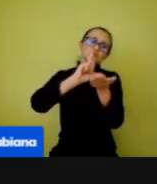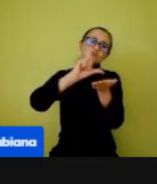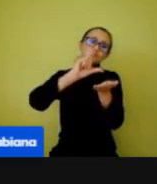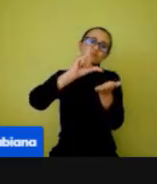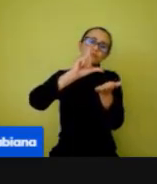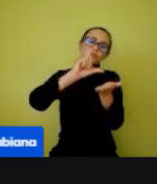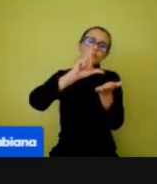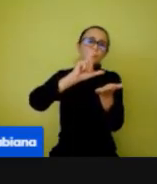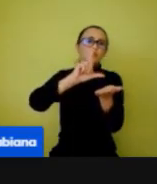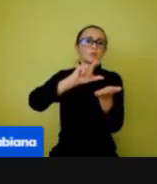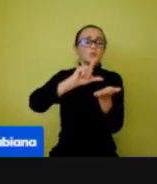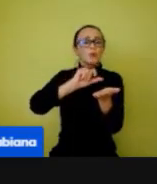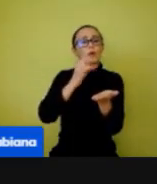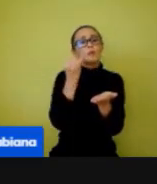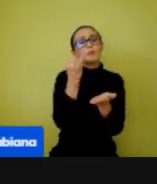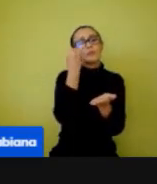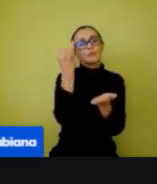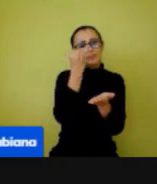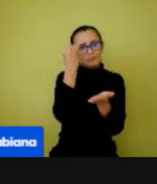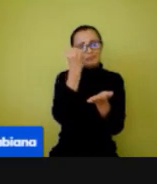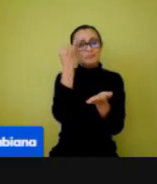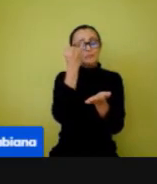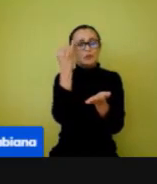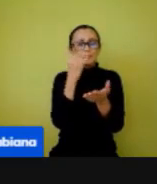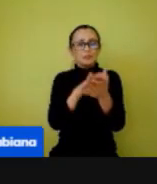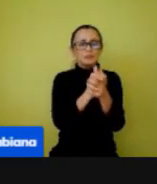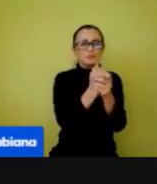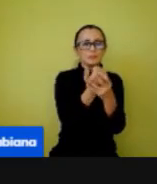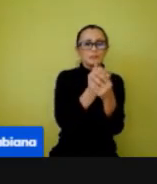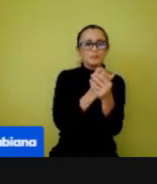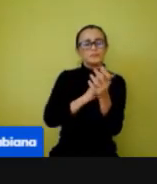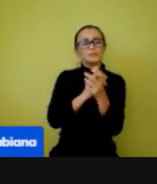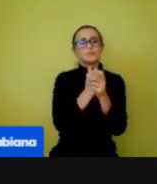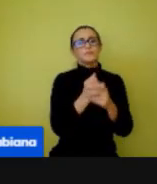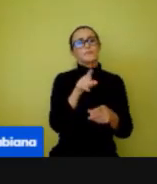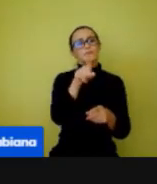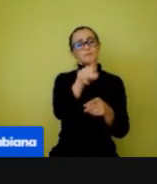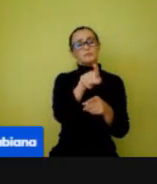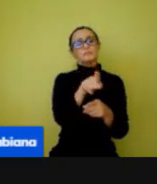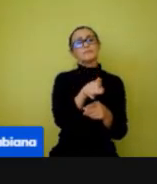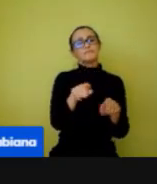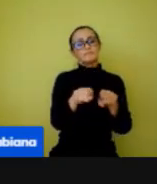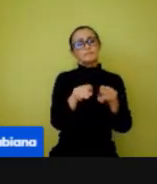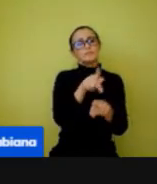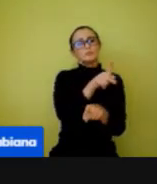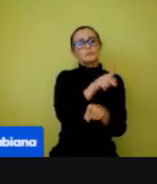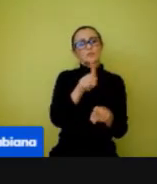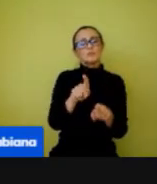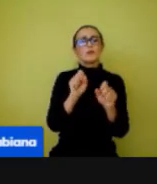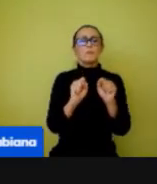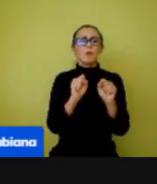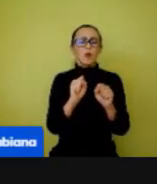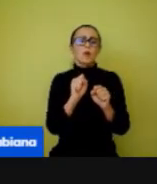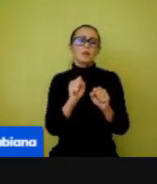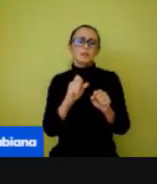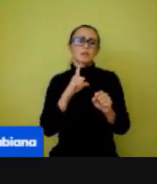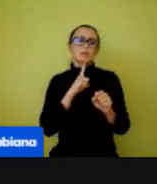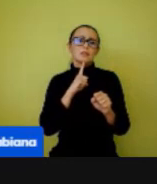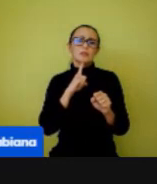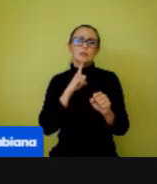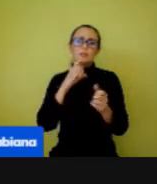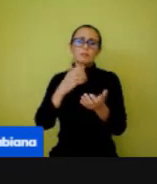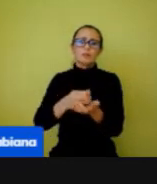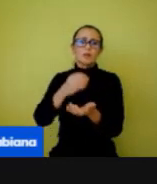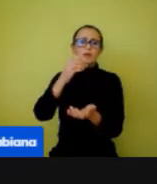convivência. Você também, professor, pode carregar uma garrafinha com spray para ir